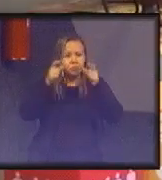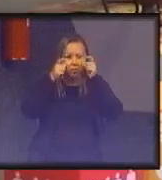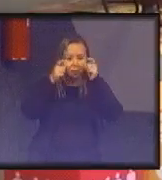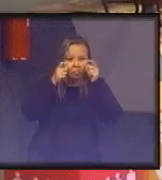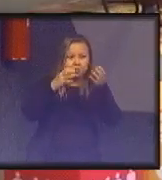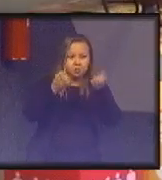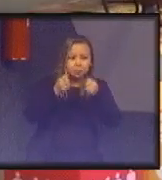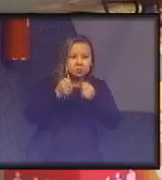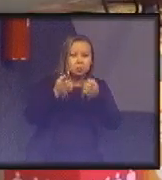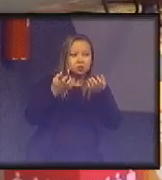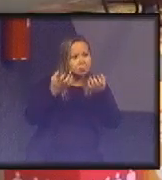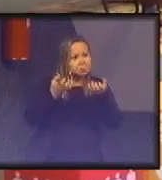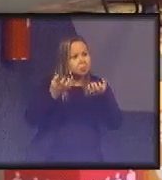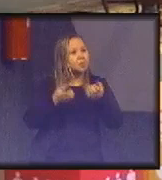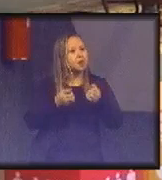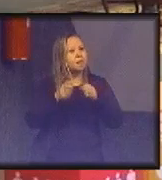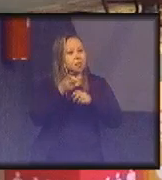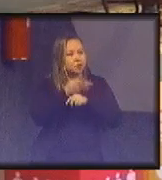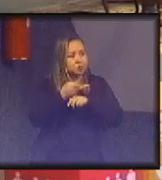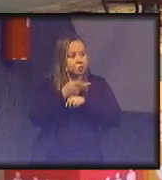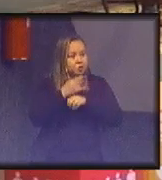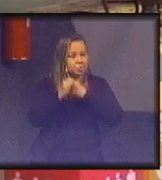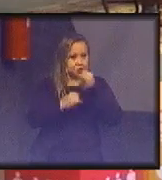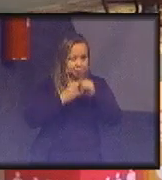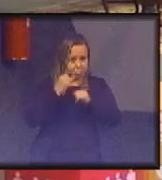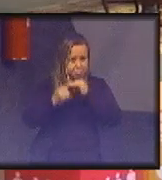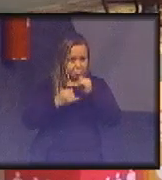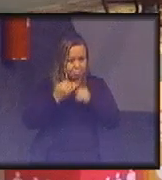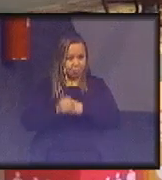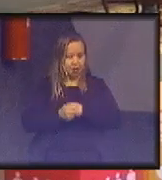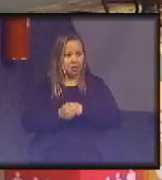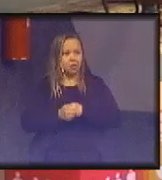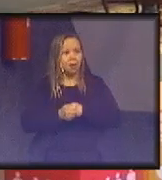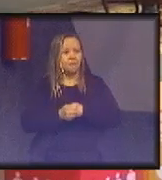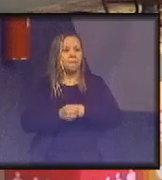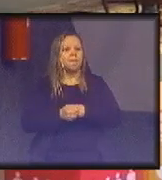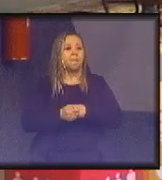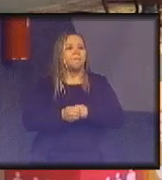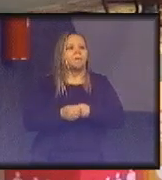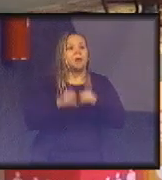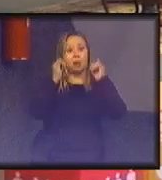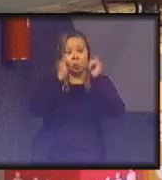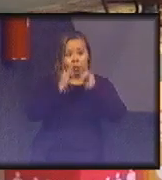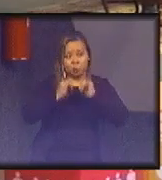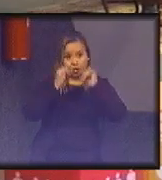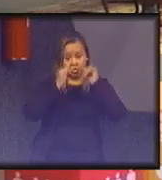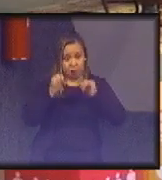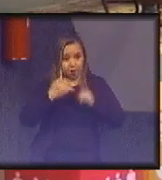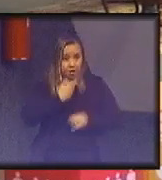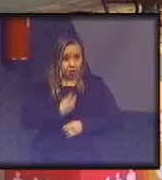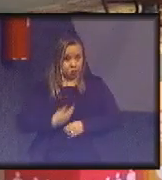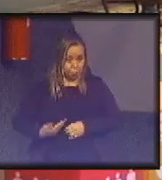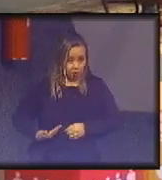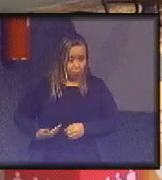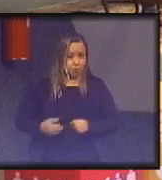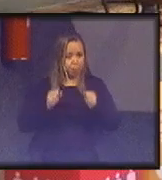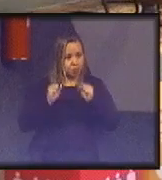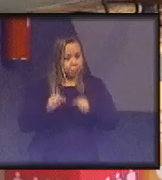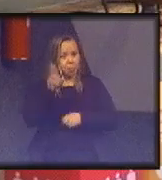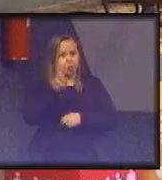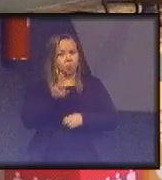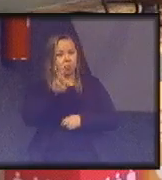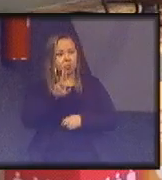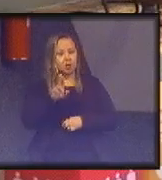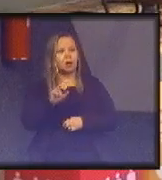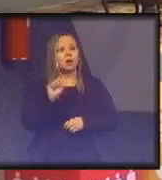compartilha com quem quiser. É claro que são as de domínio público. Desculpa. De domínio público. As